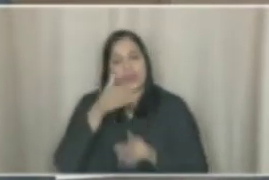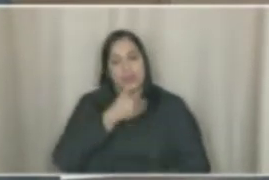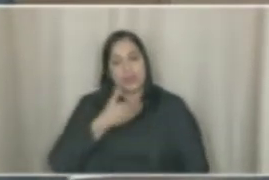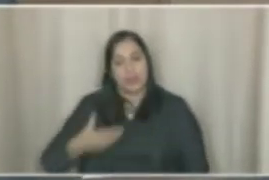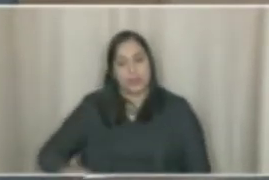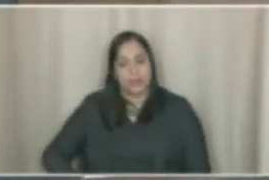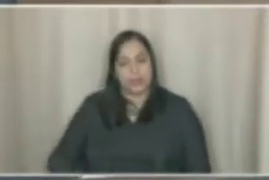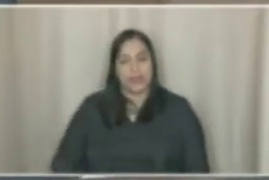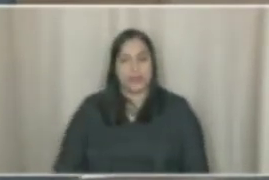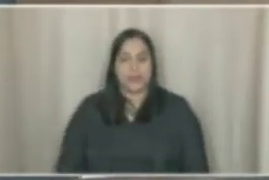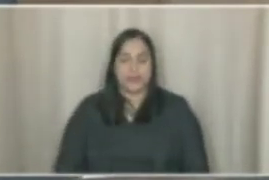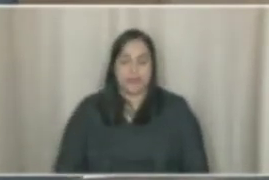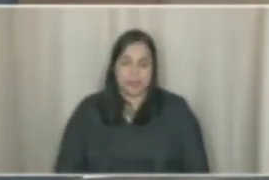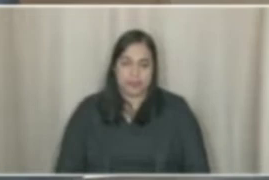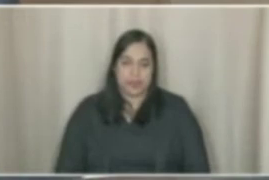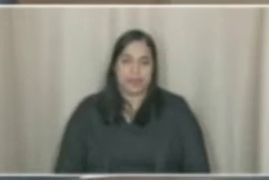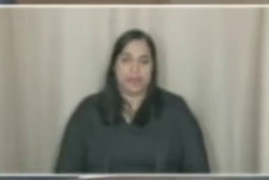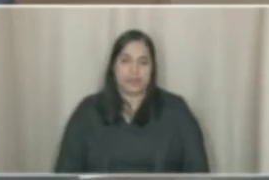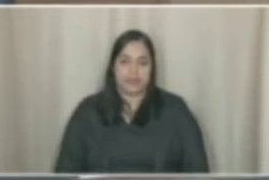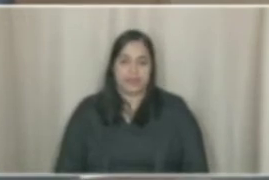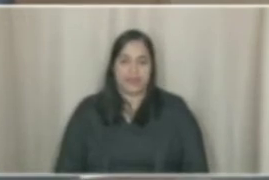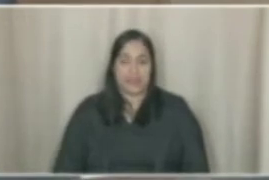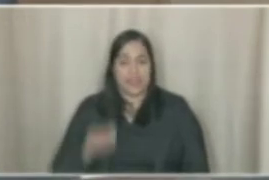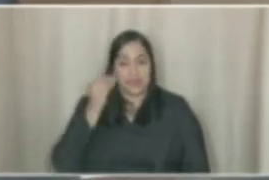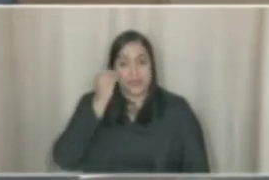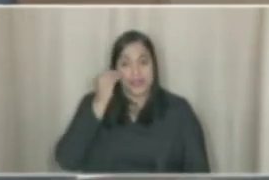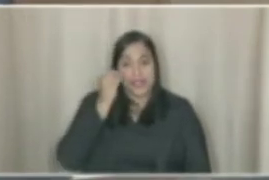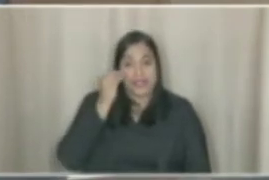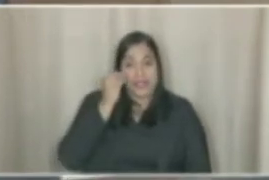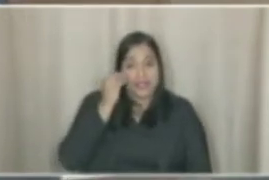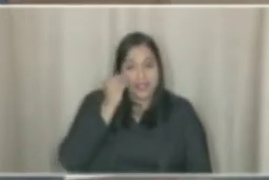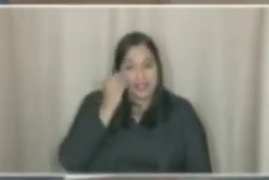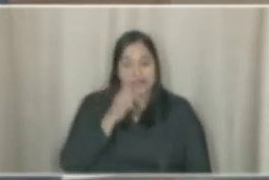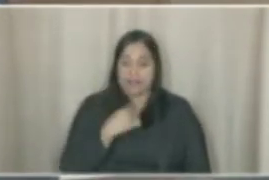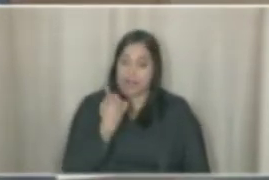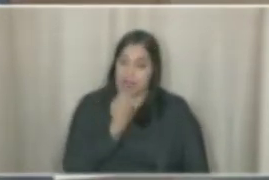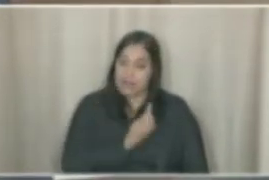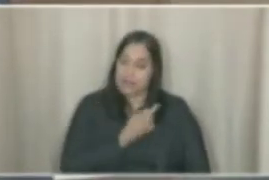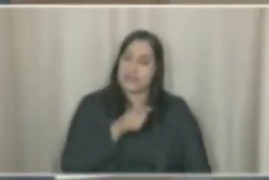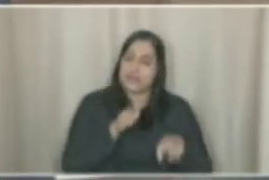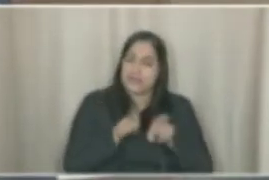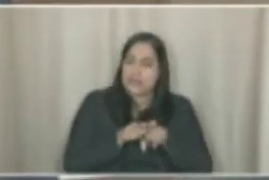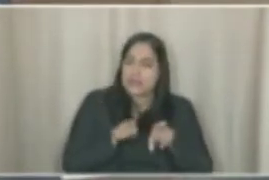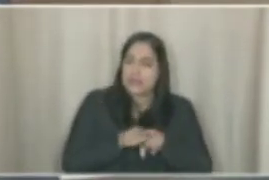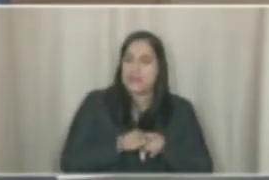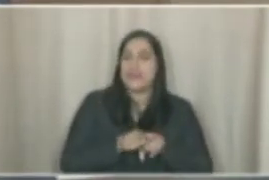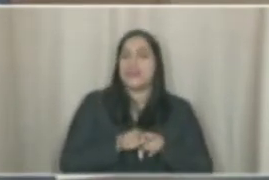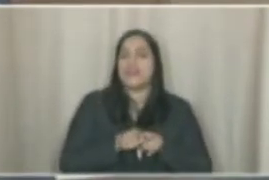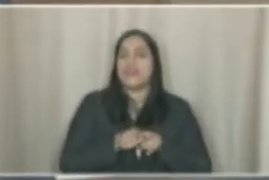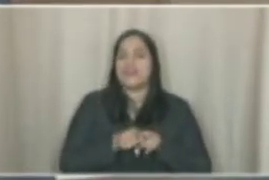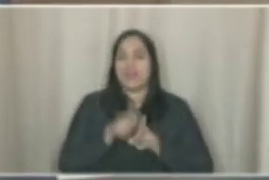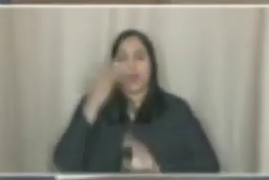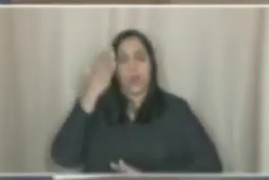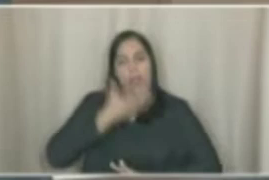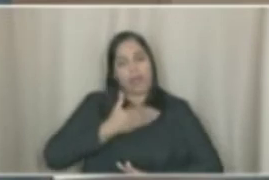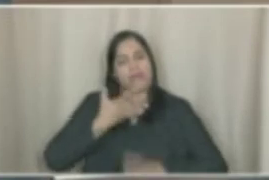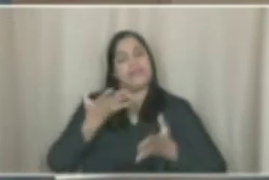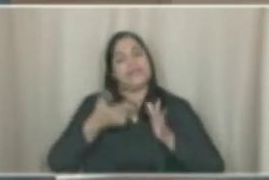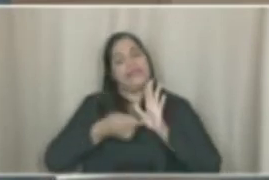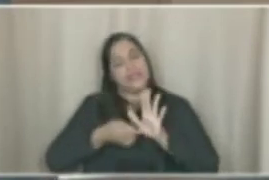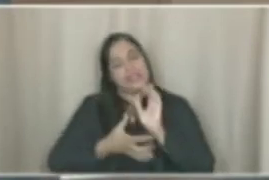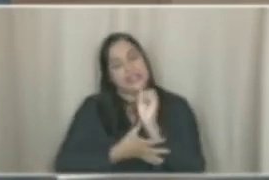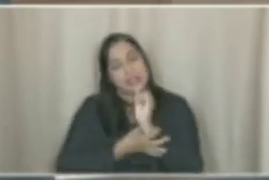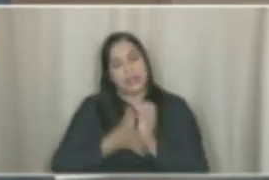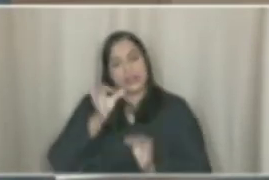A expectativa do Poder Executivo, que também é a nossa, é de, com mais transparência e segurança